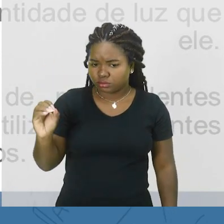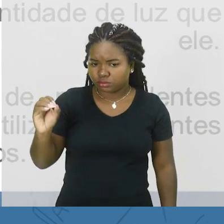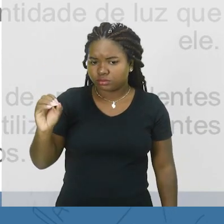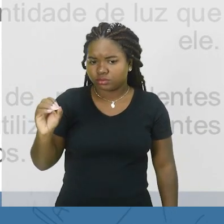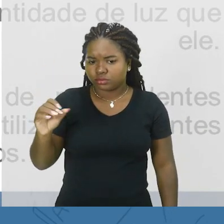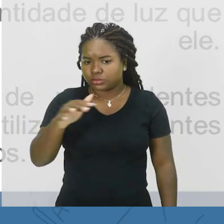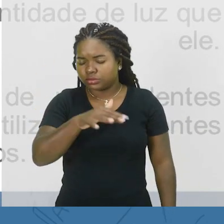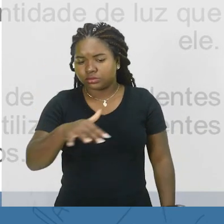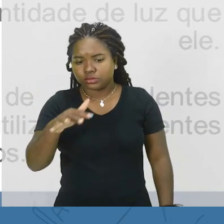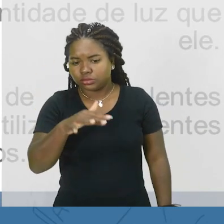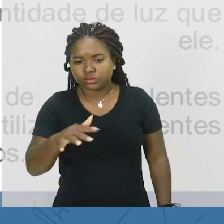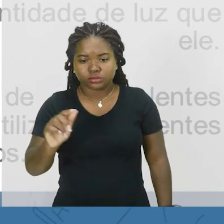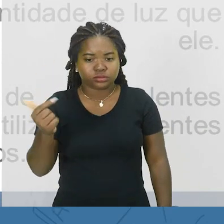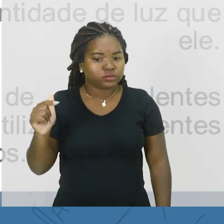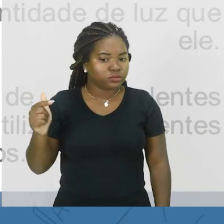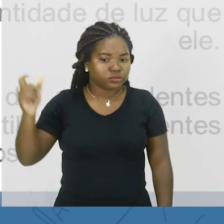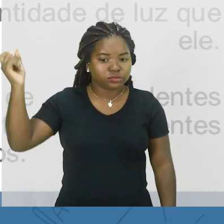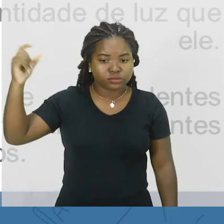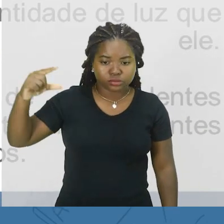forte luz solar.